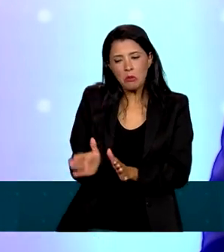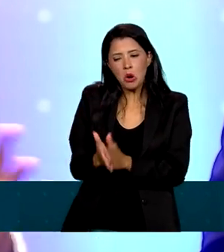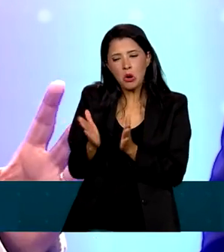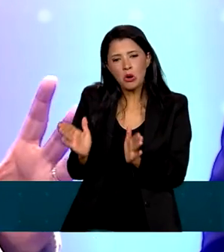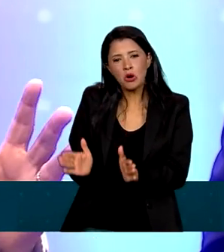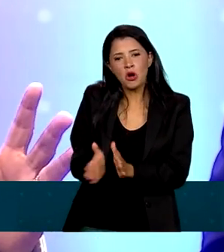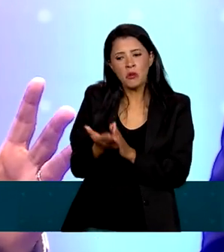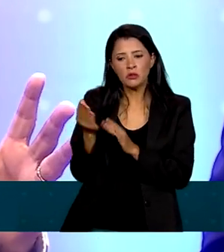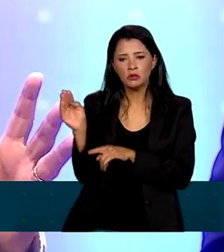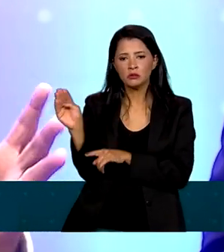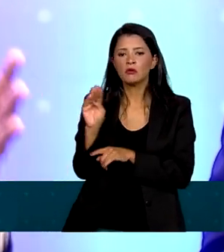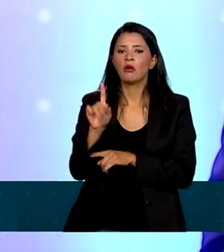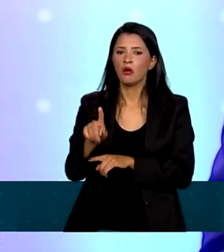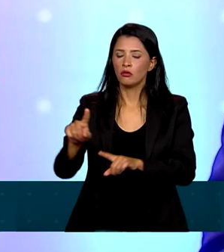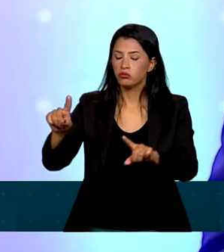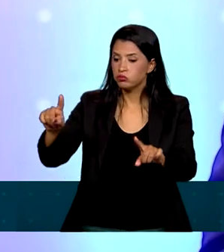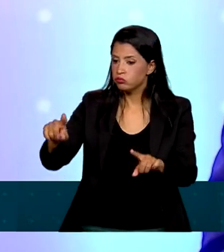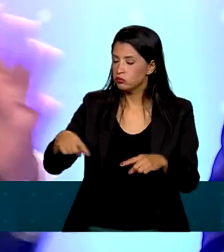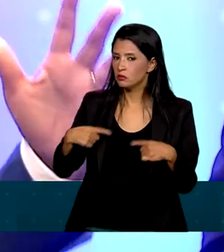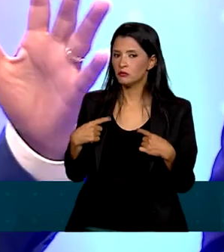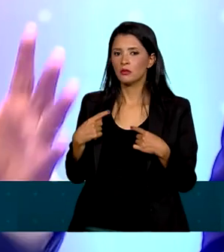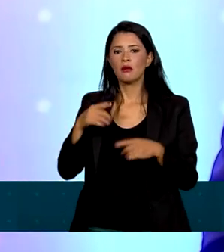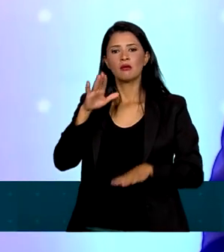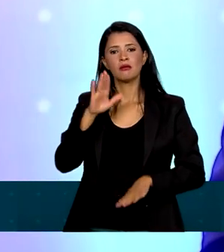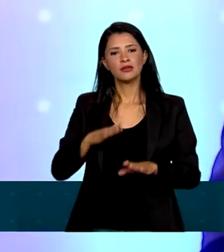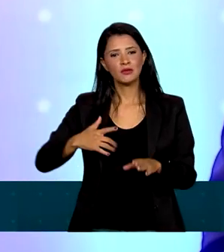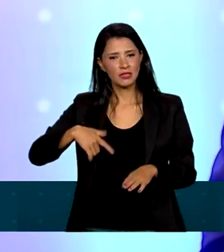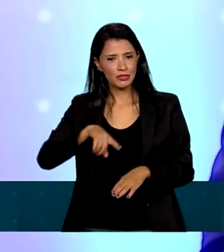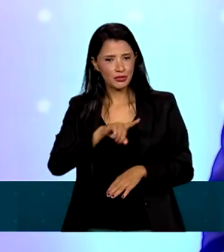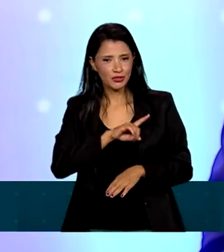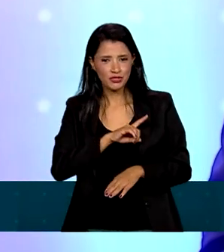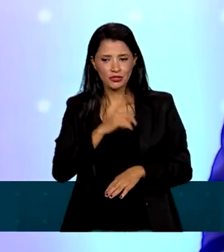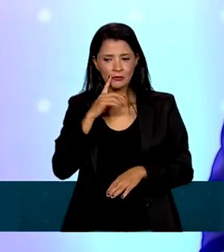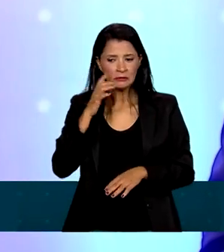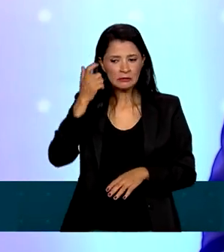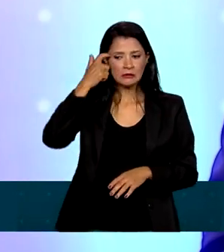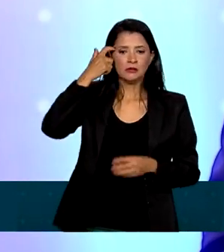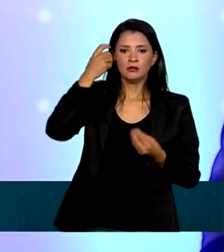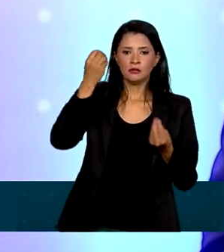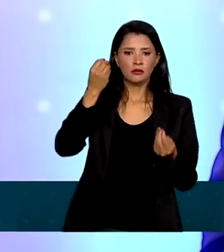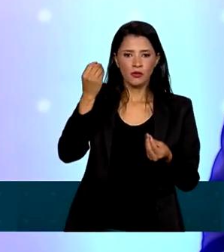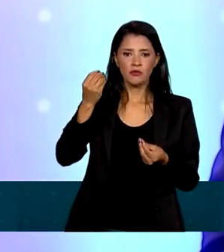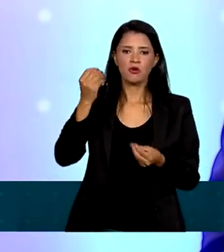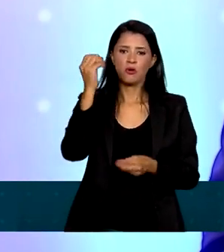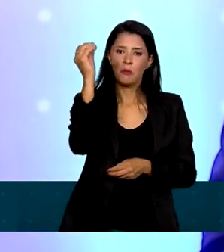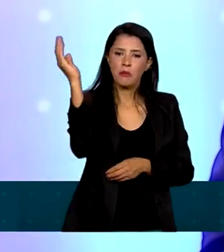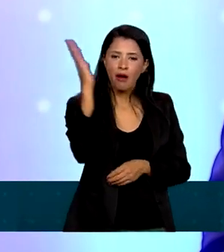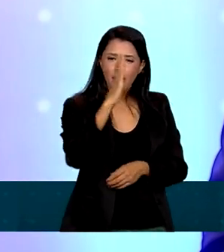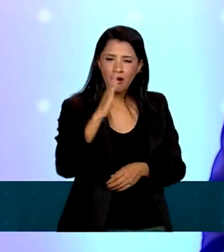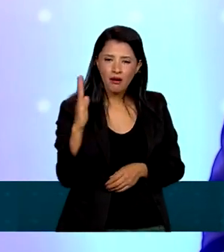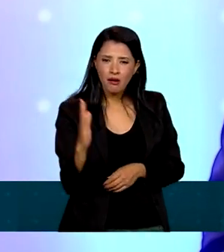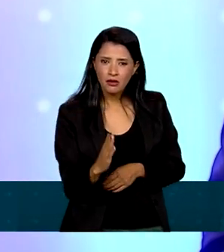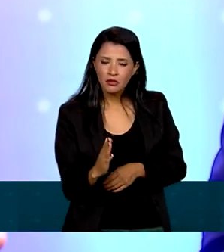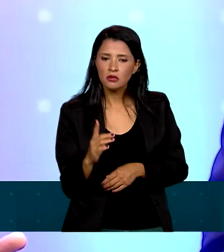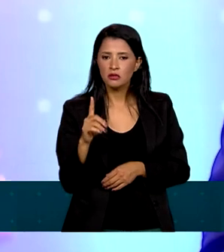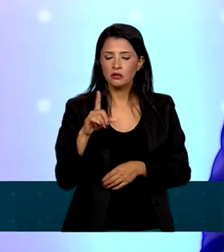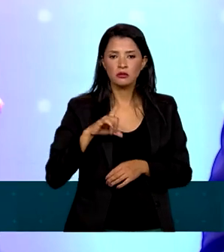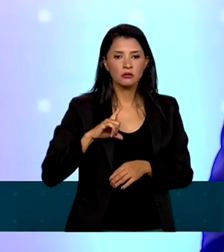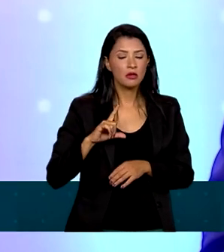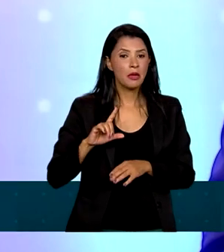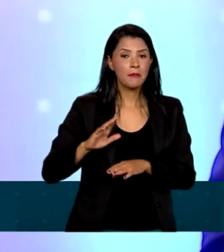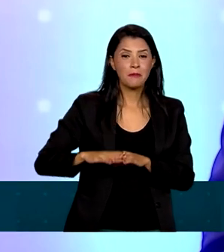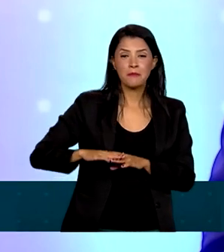que é um desafio gigante, imagine que a gente, às vezes, não se toca. Um país que é um das